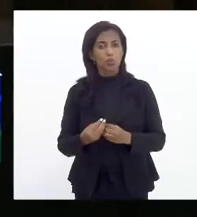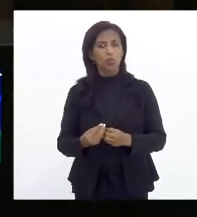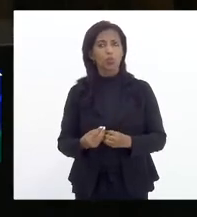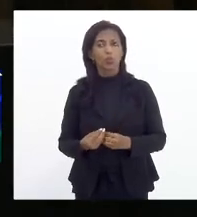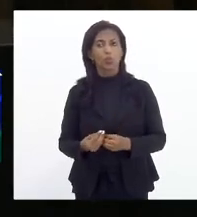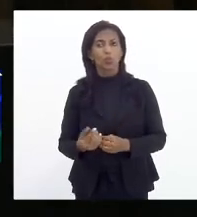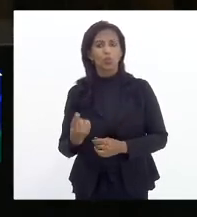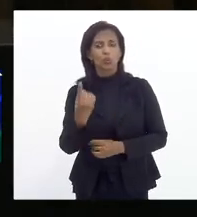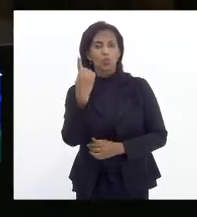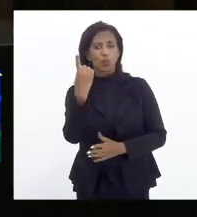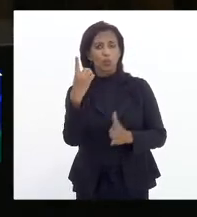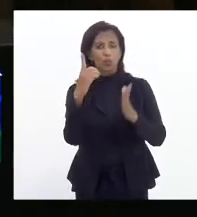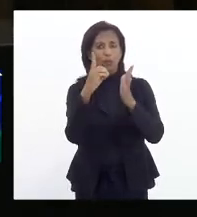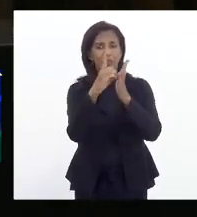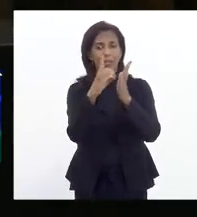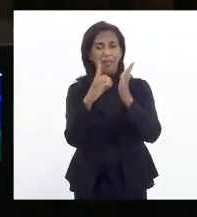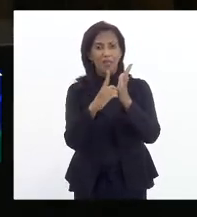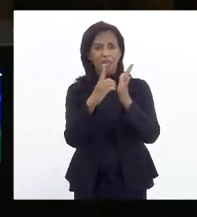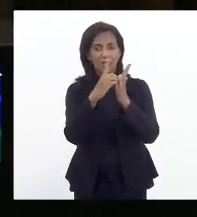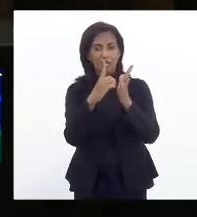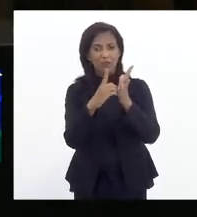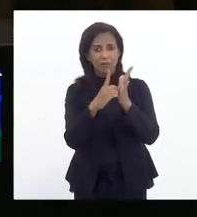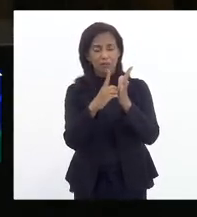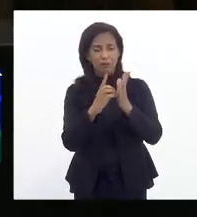de um decreto.